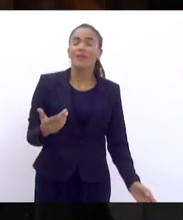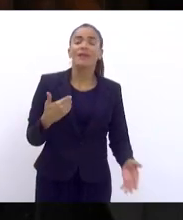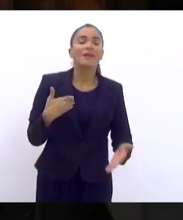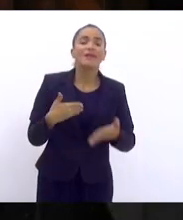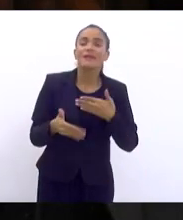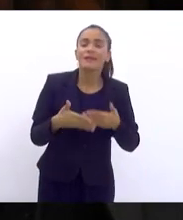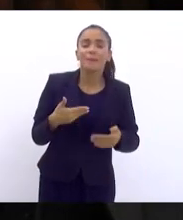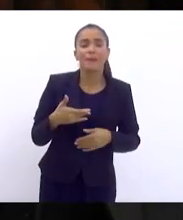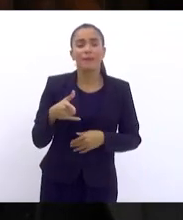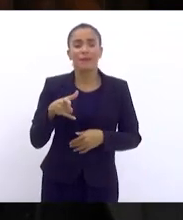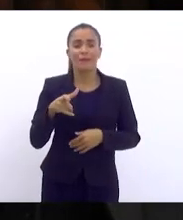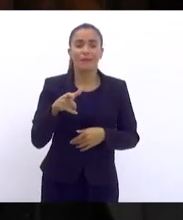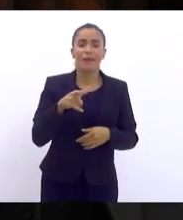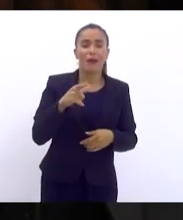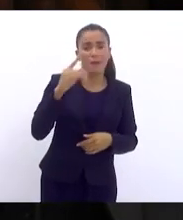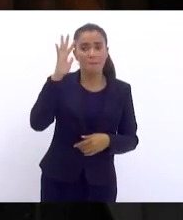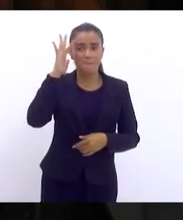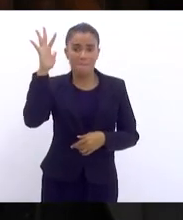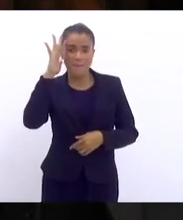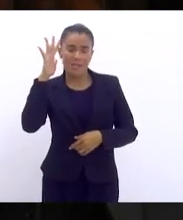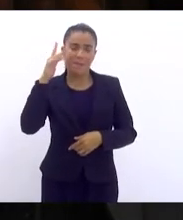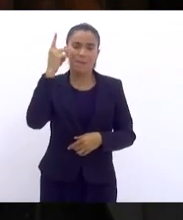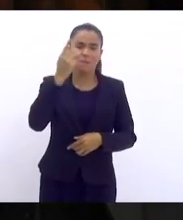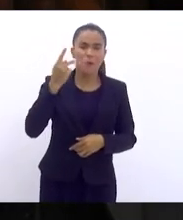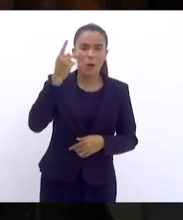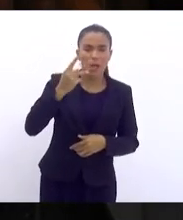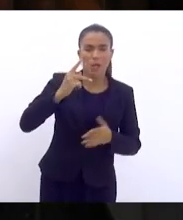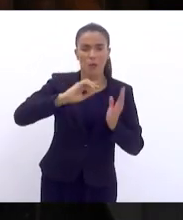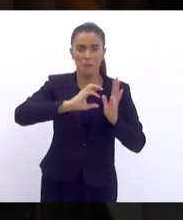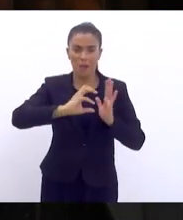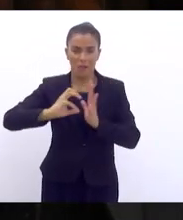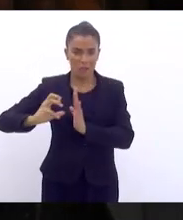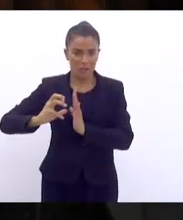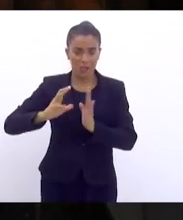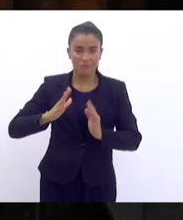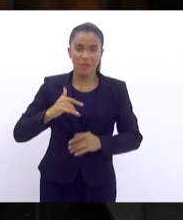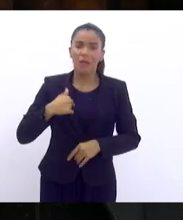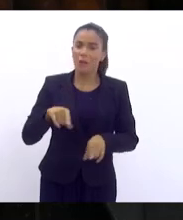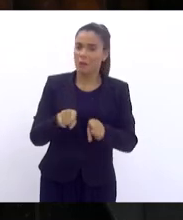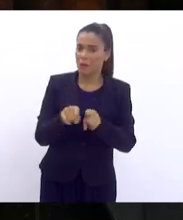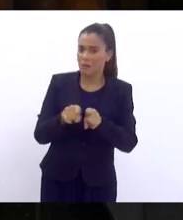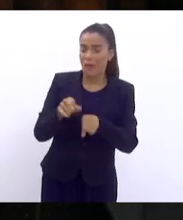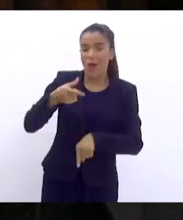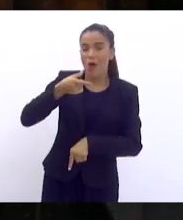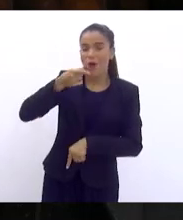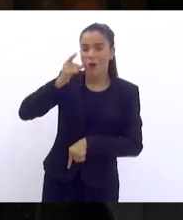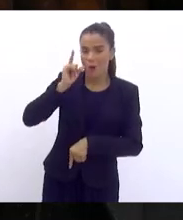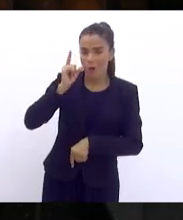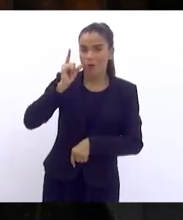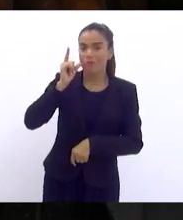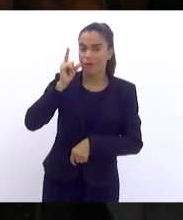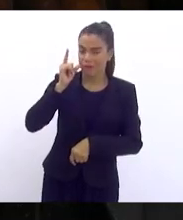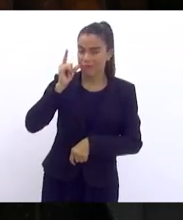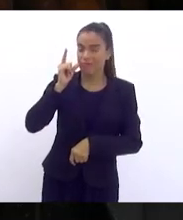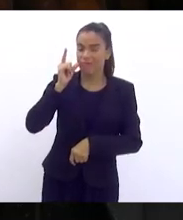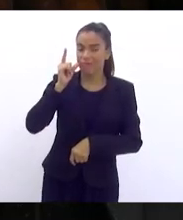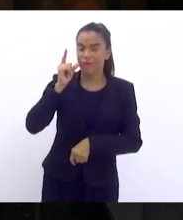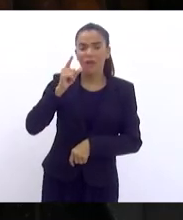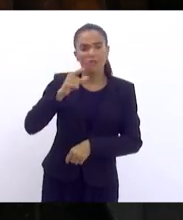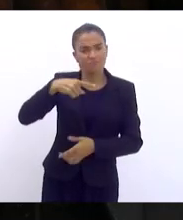ideológicas de cada um. E fiz questão também de ontem, senhor presidente,